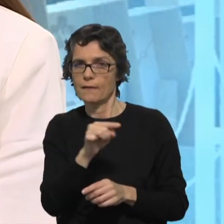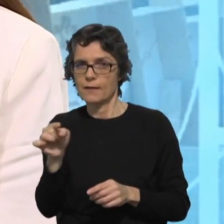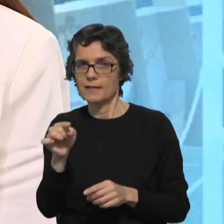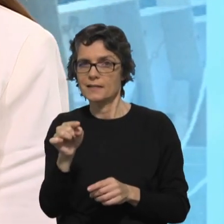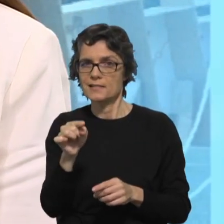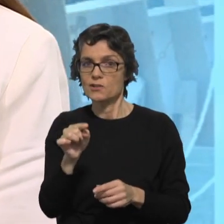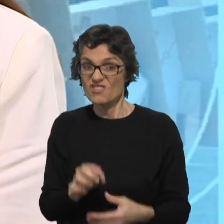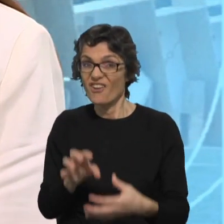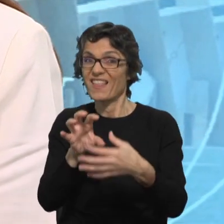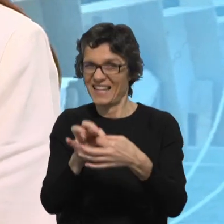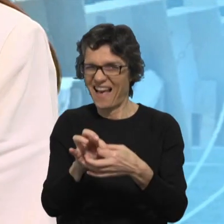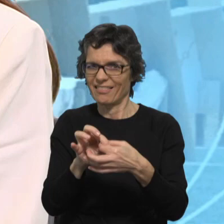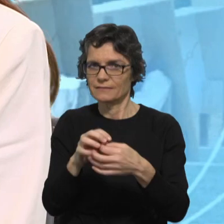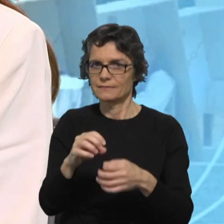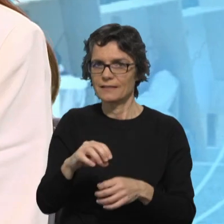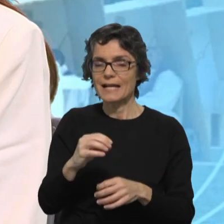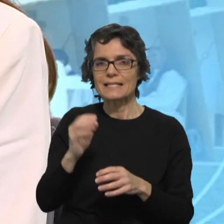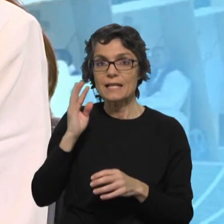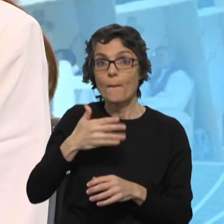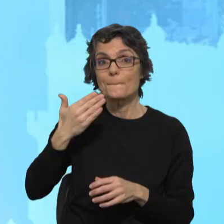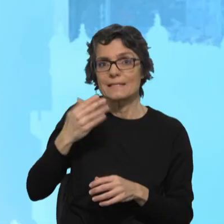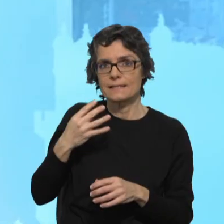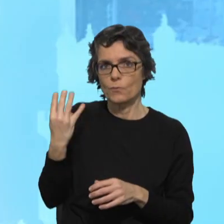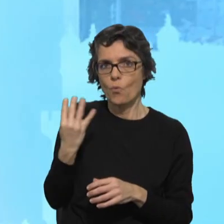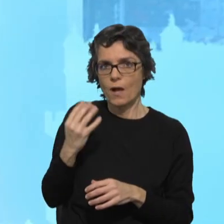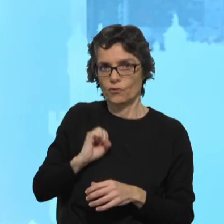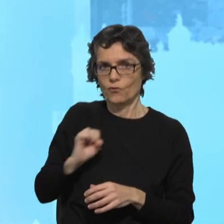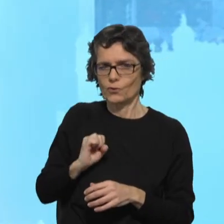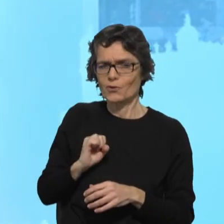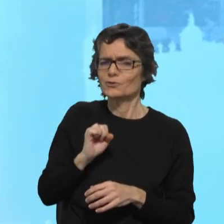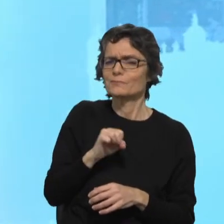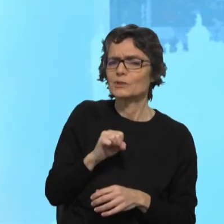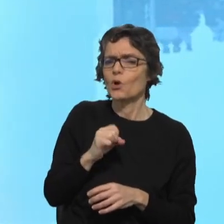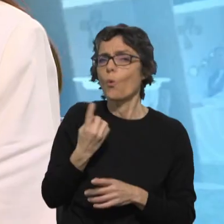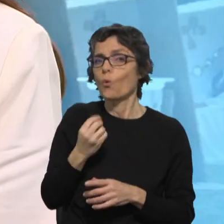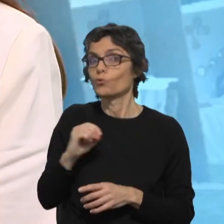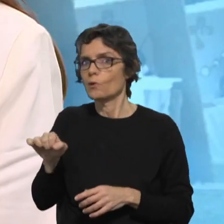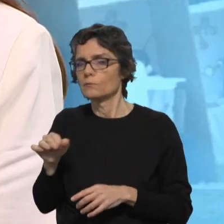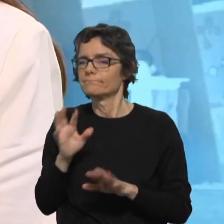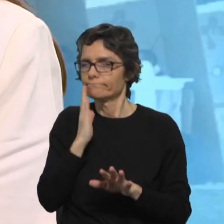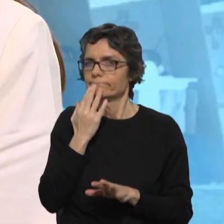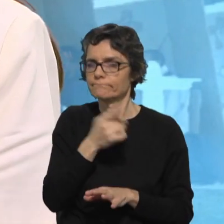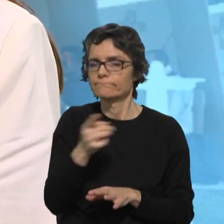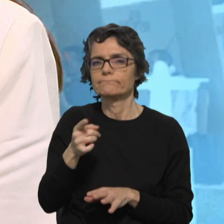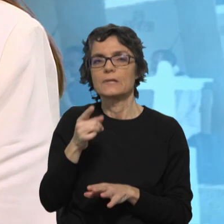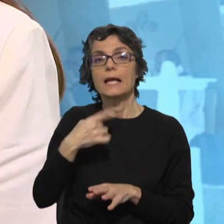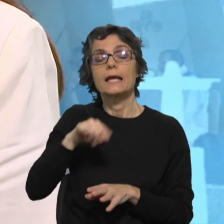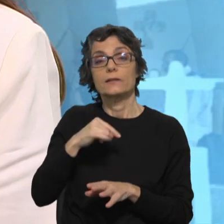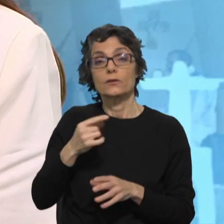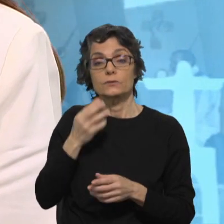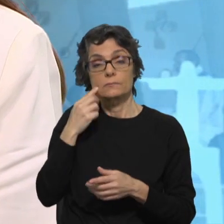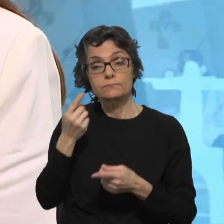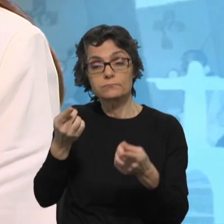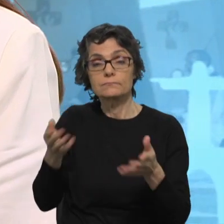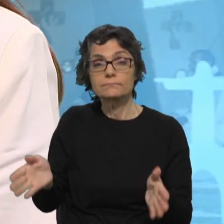as definições que nós pensamos. E, portanto, a ideia do Ponto SJ foi propor esta reflexão, também a partir de